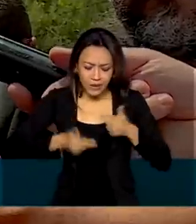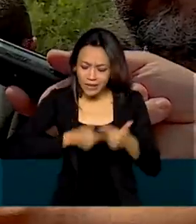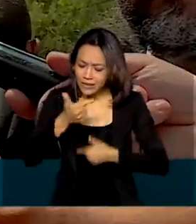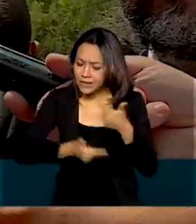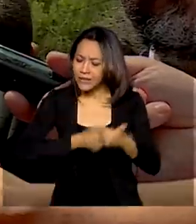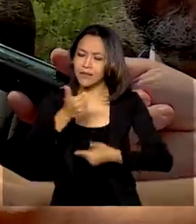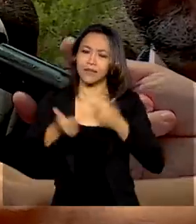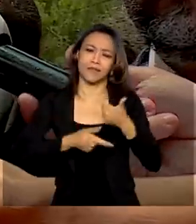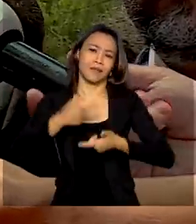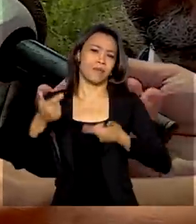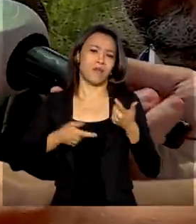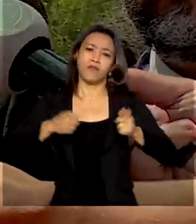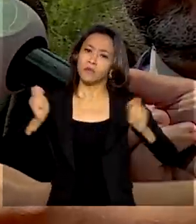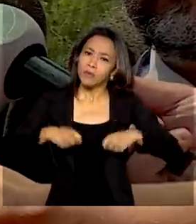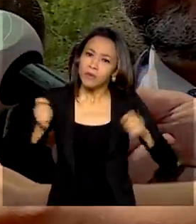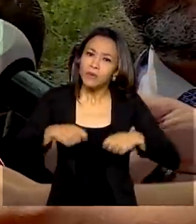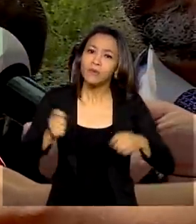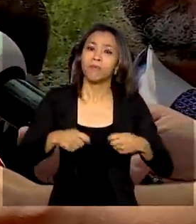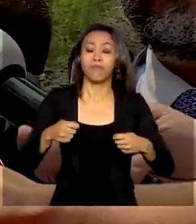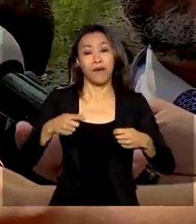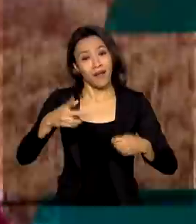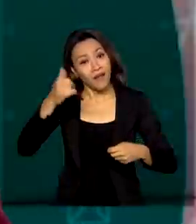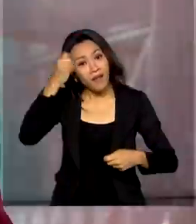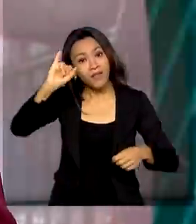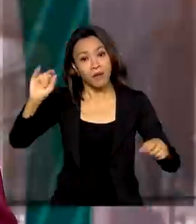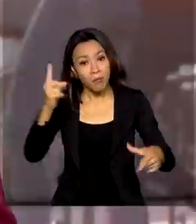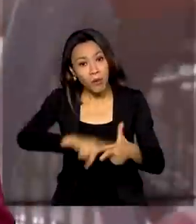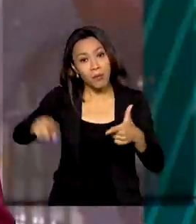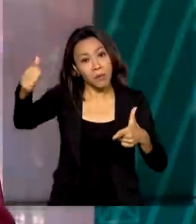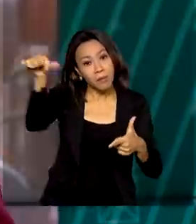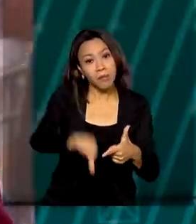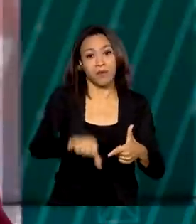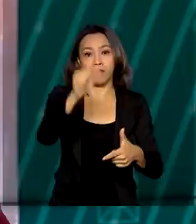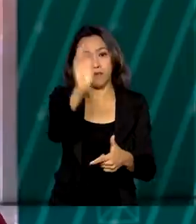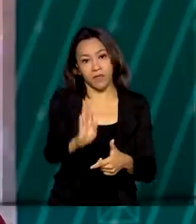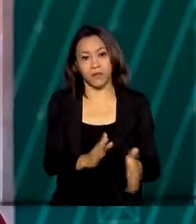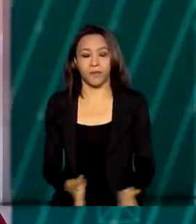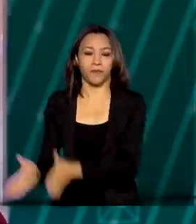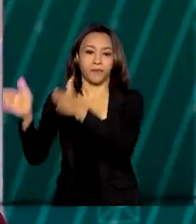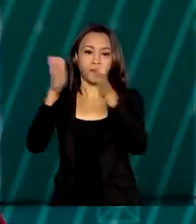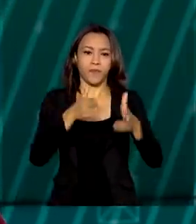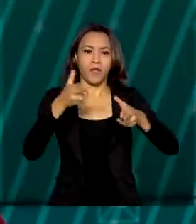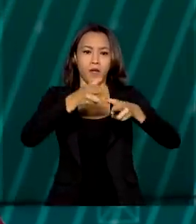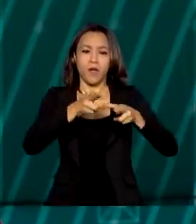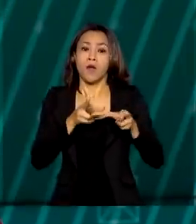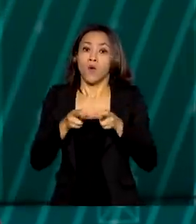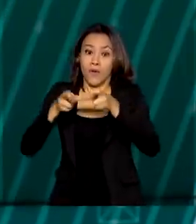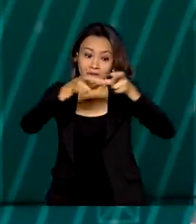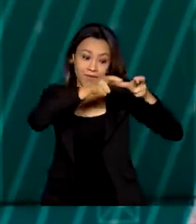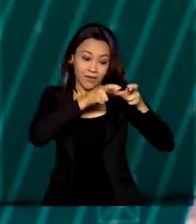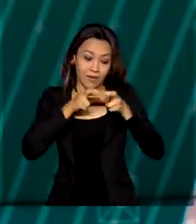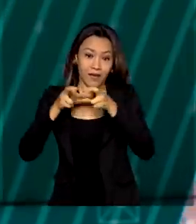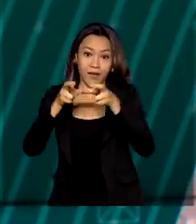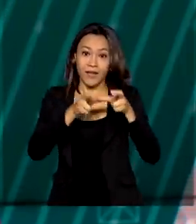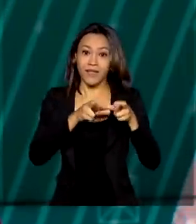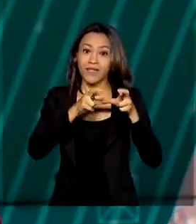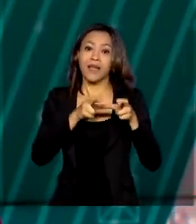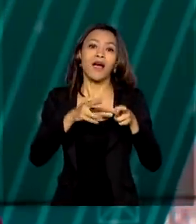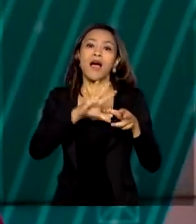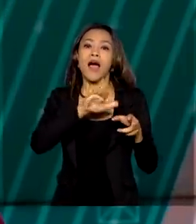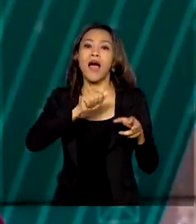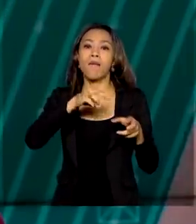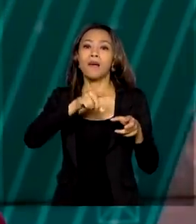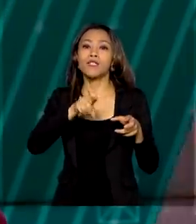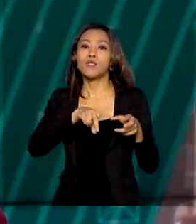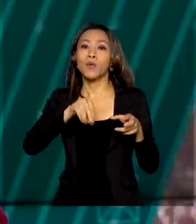que transformasse, se tivesse um caos no Brasil. O satélite Amazônia 1, lançado no fim de semana na Índia, opera